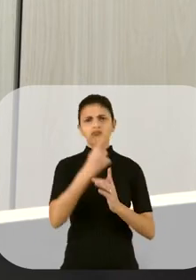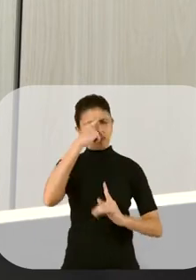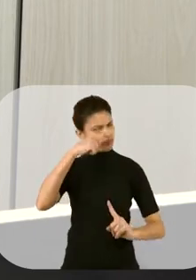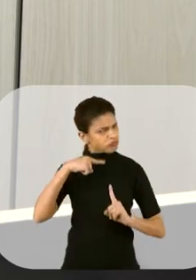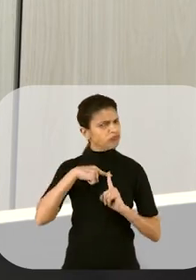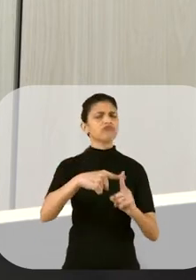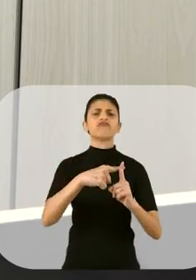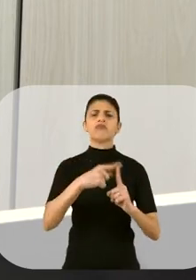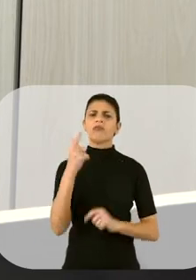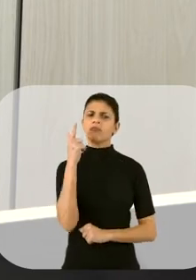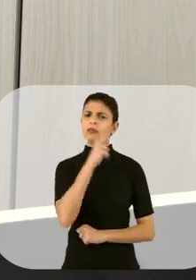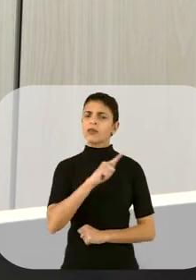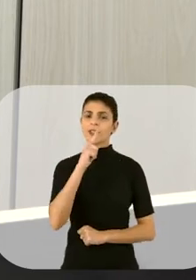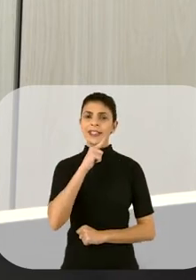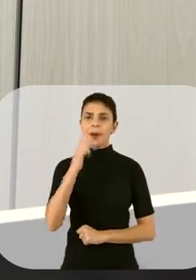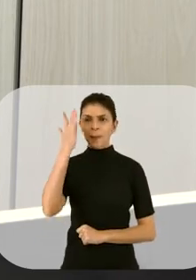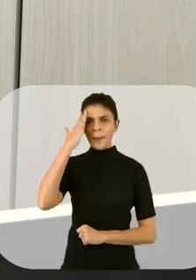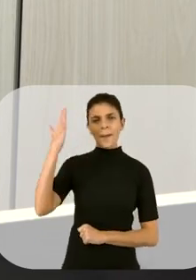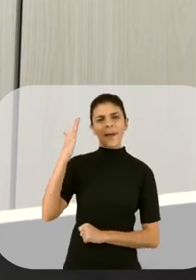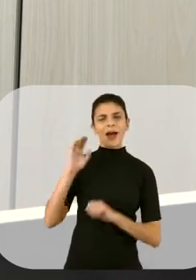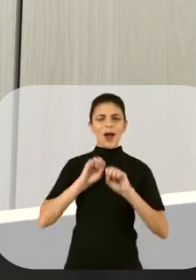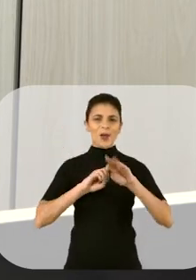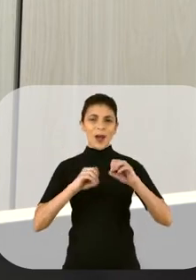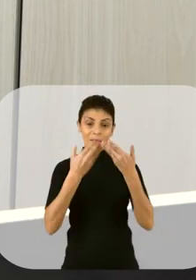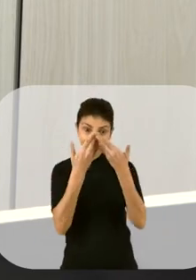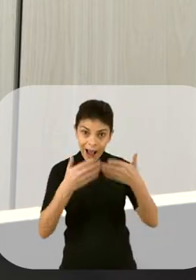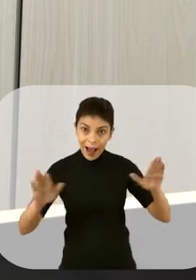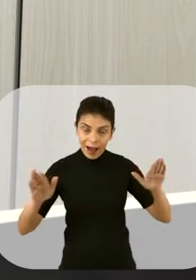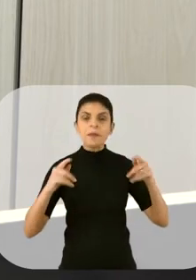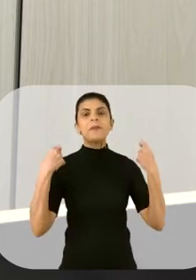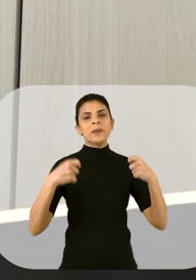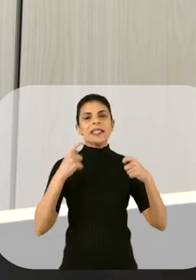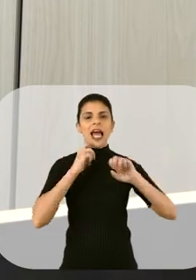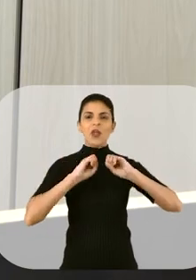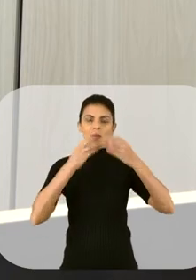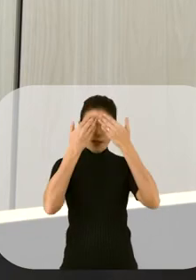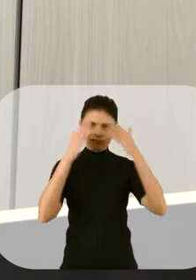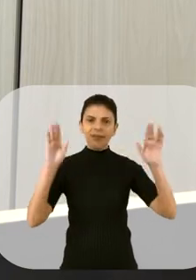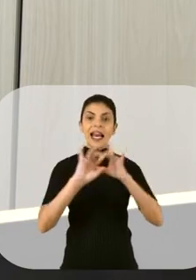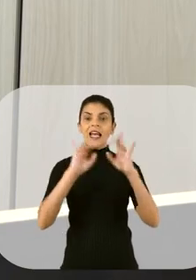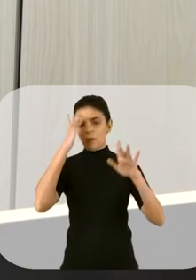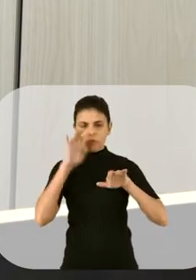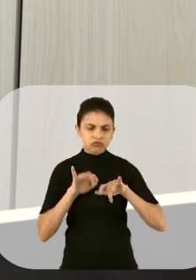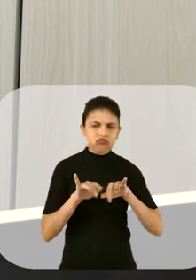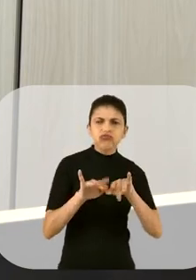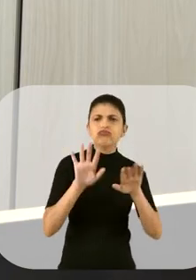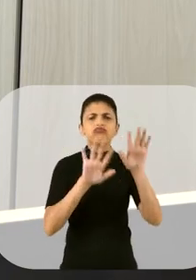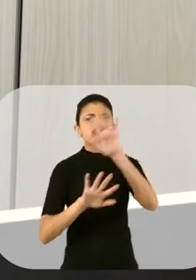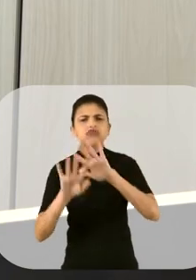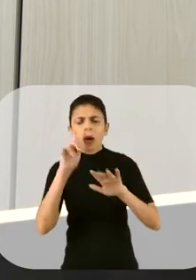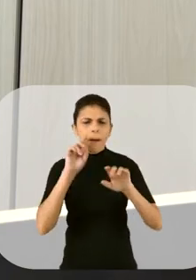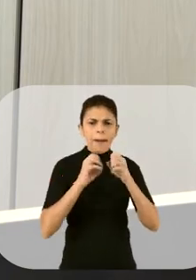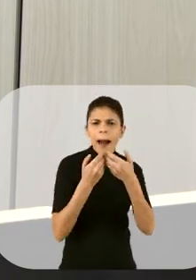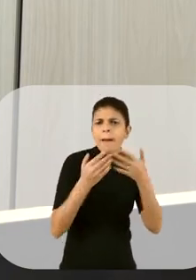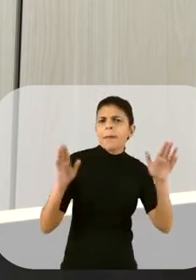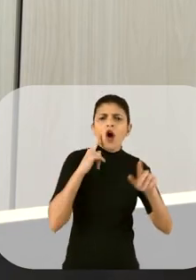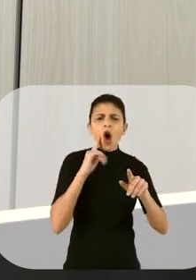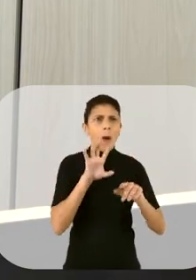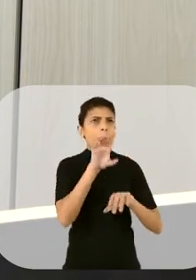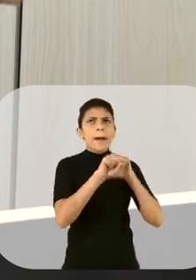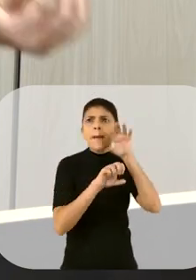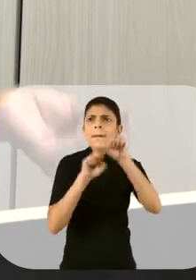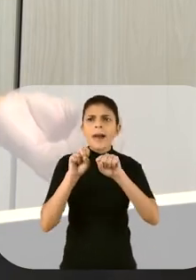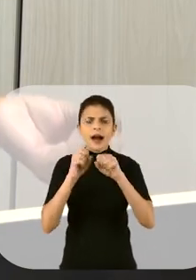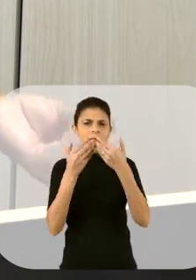demais que a gente, para ser falado em educação aberta, gente tem que estar fazendo educação aberta desde o início, desde o